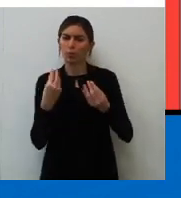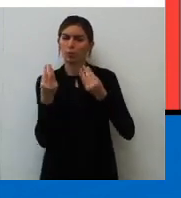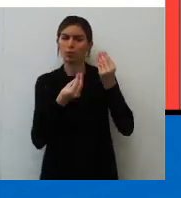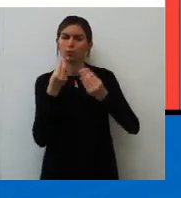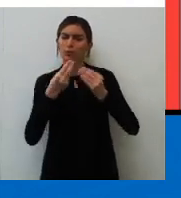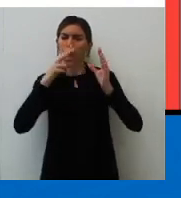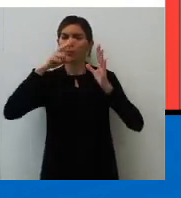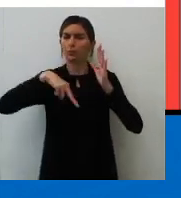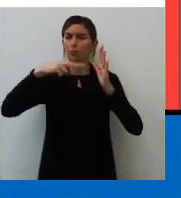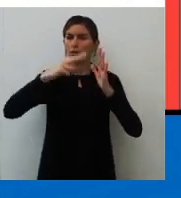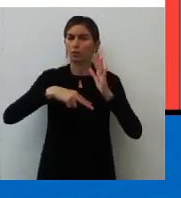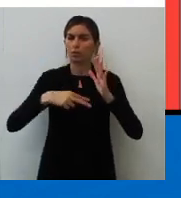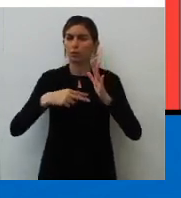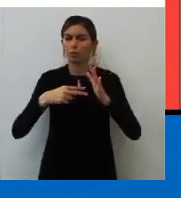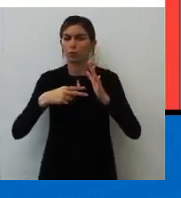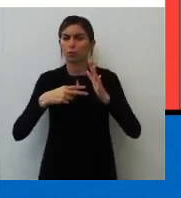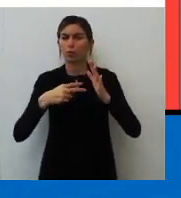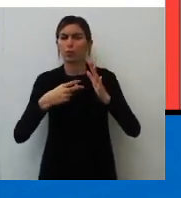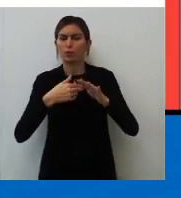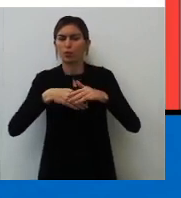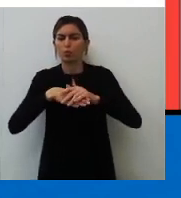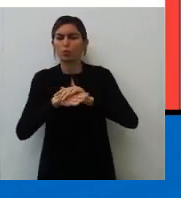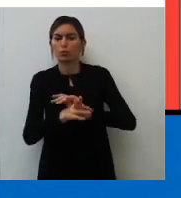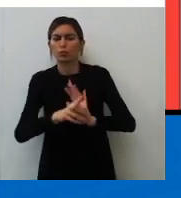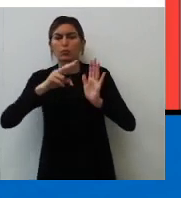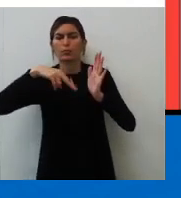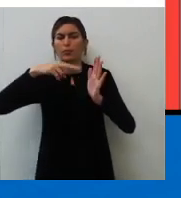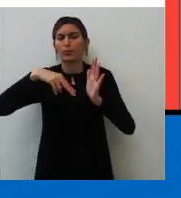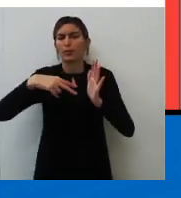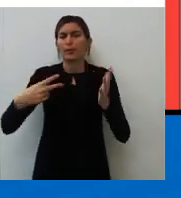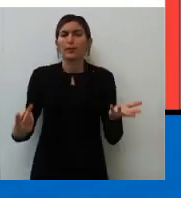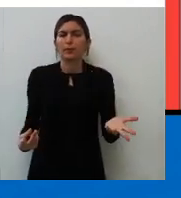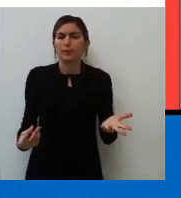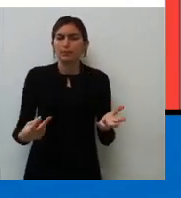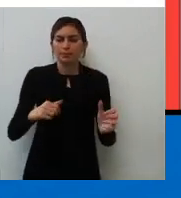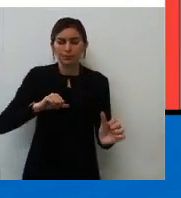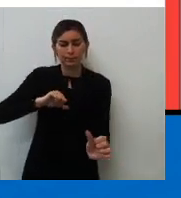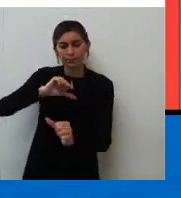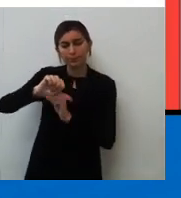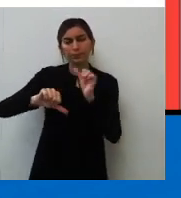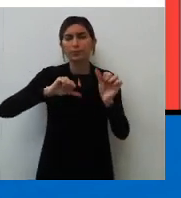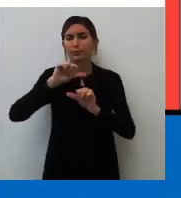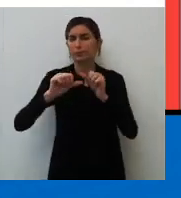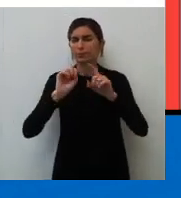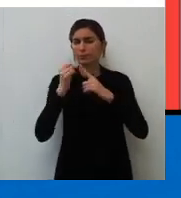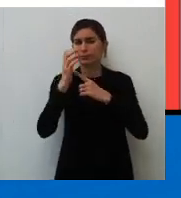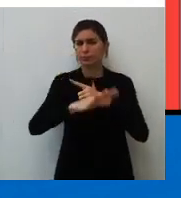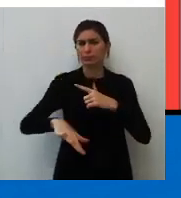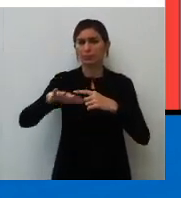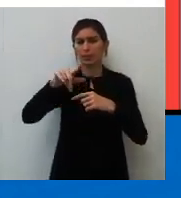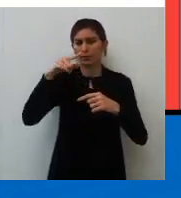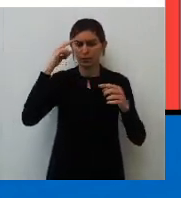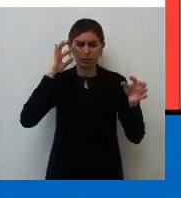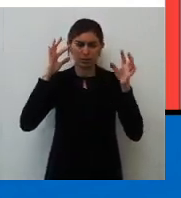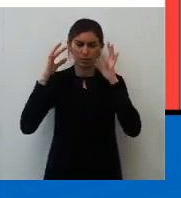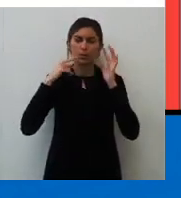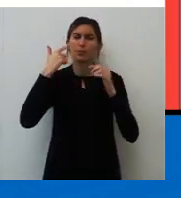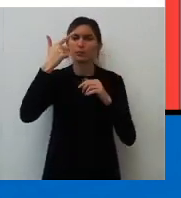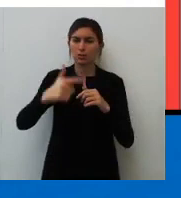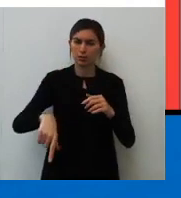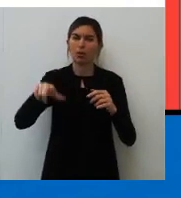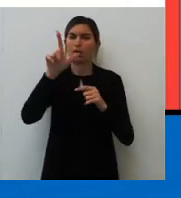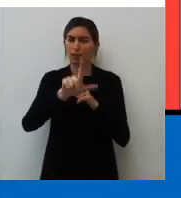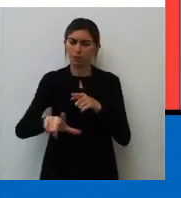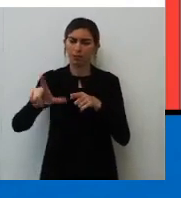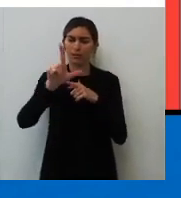como a leitura, sobretudo o hábito leitor, é um hábito, é transformador na sociedade. Aí você vai mais uma vez pra